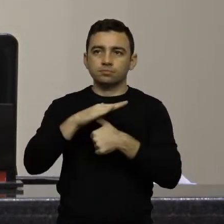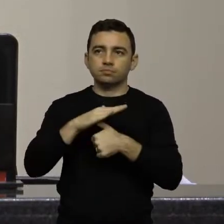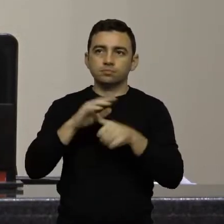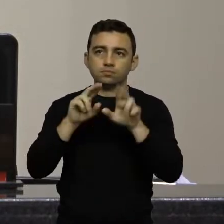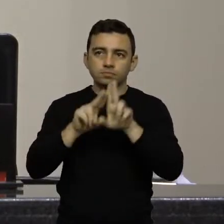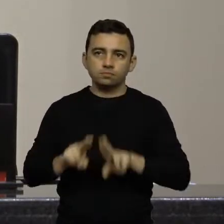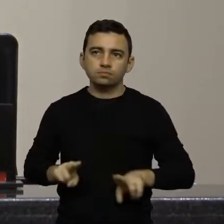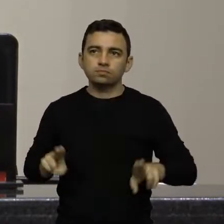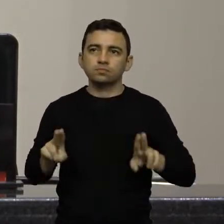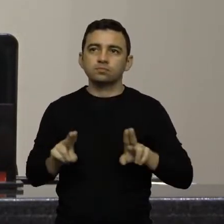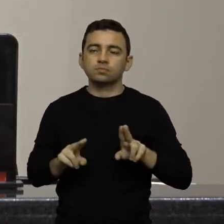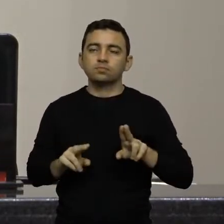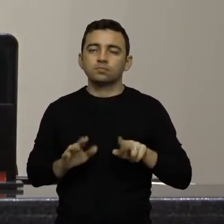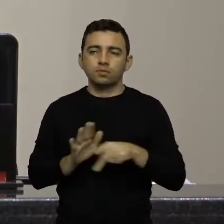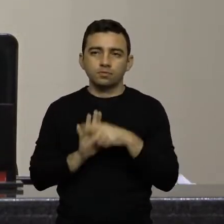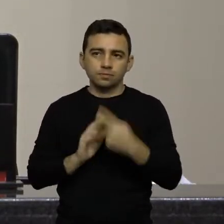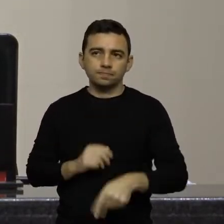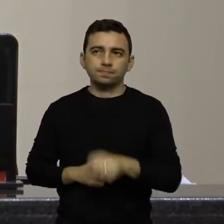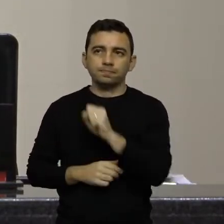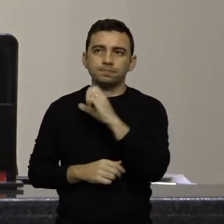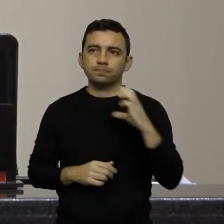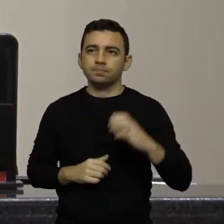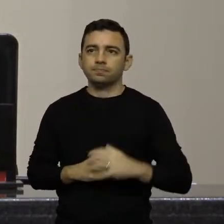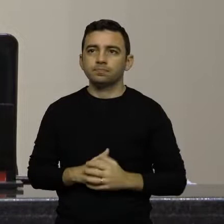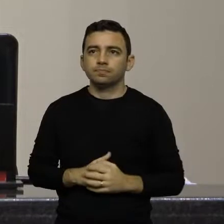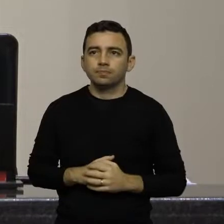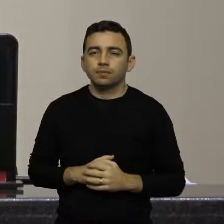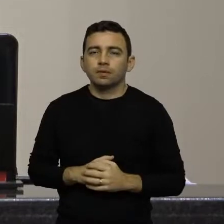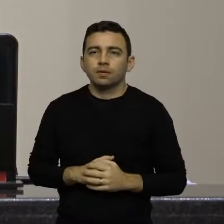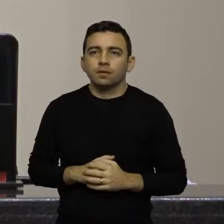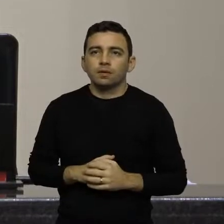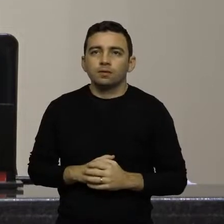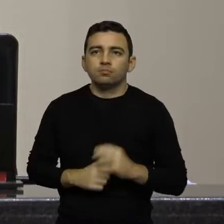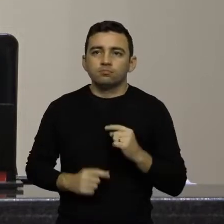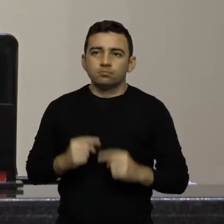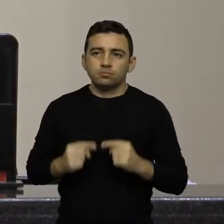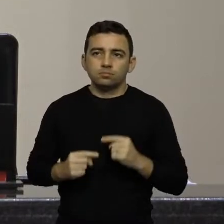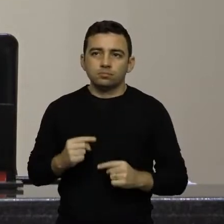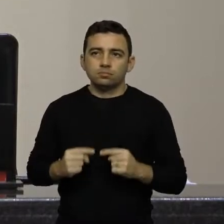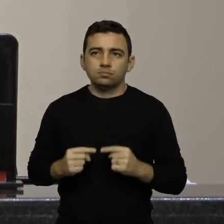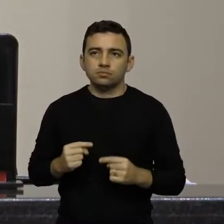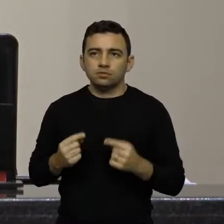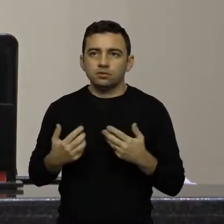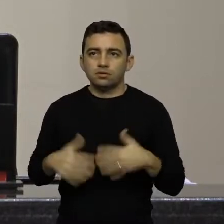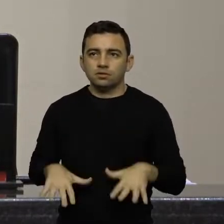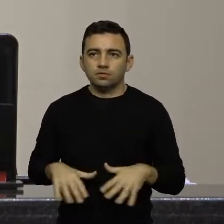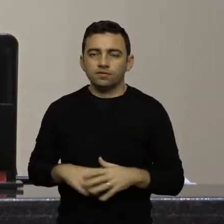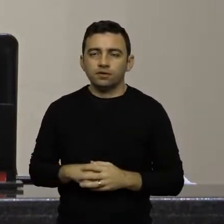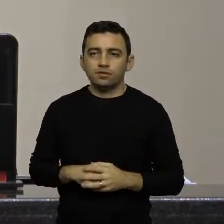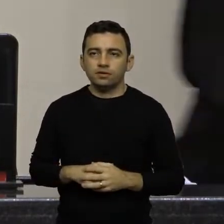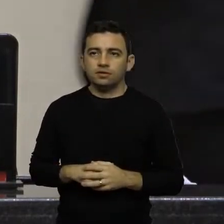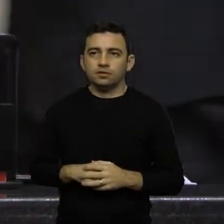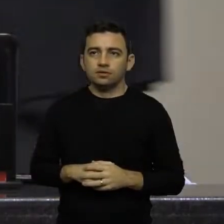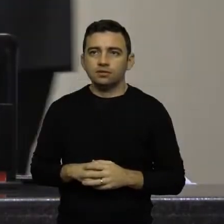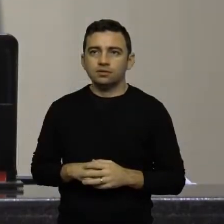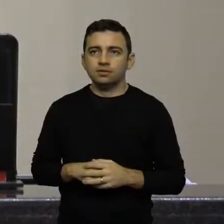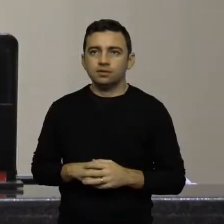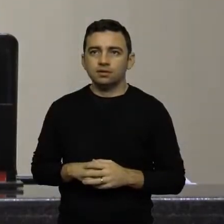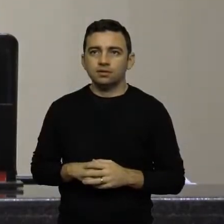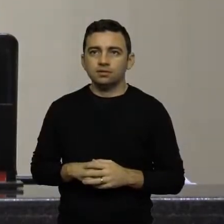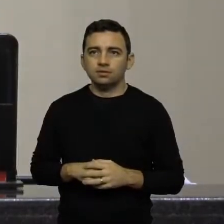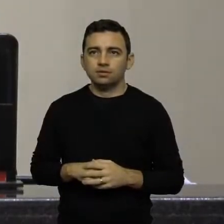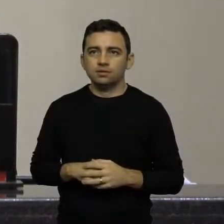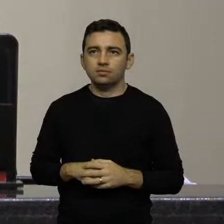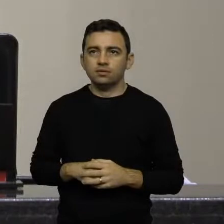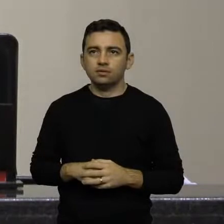Federal de Santa Catarina. Em discussão, não havendo quem queira discutir em votação.